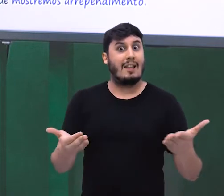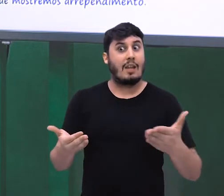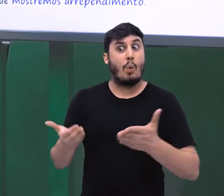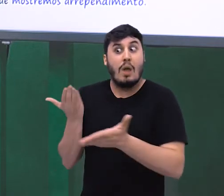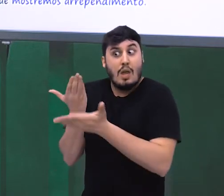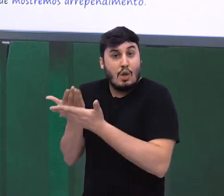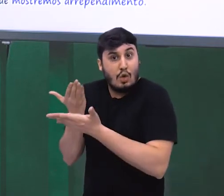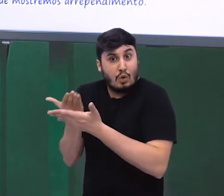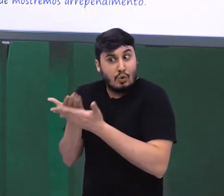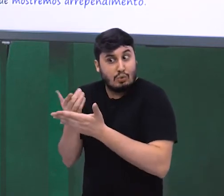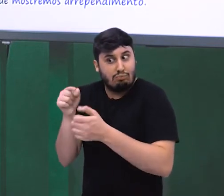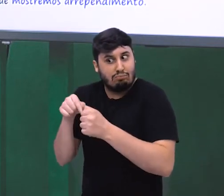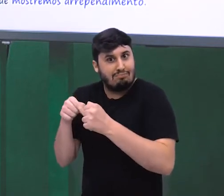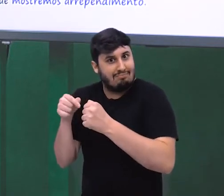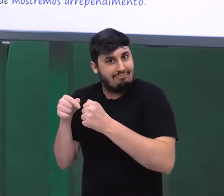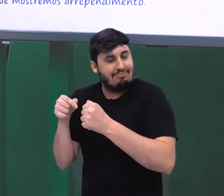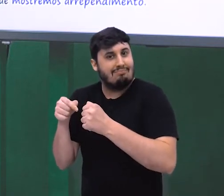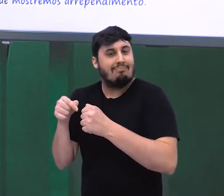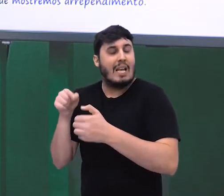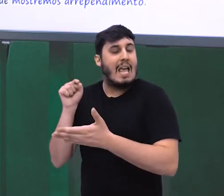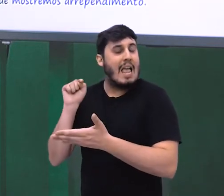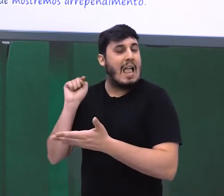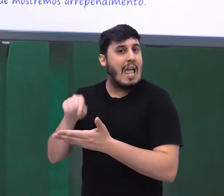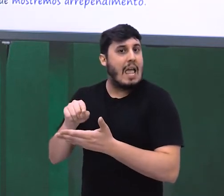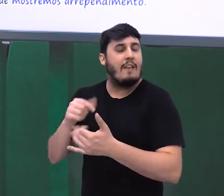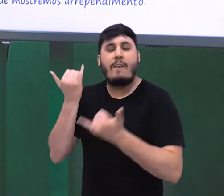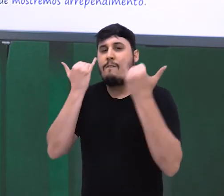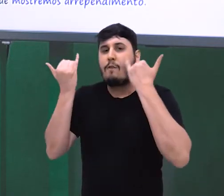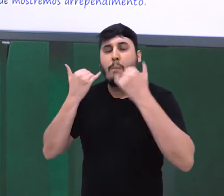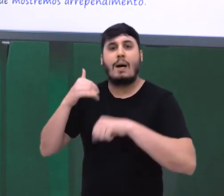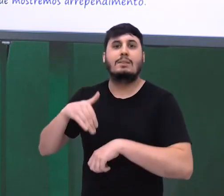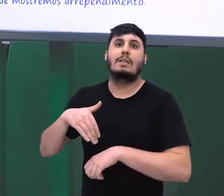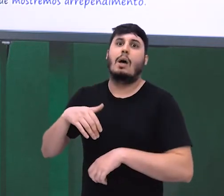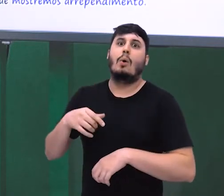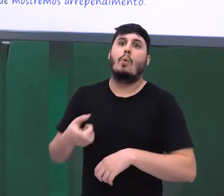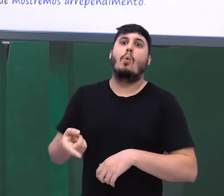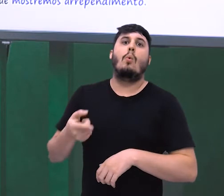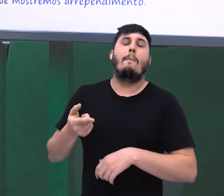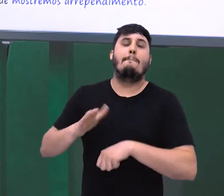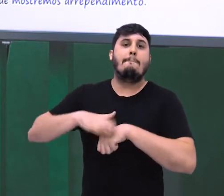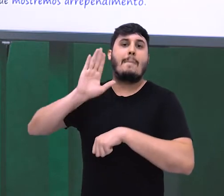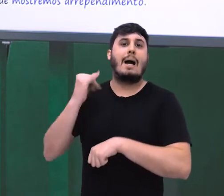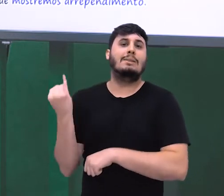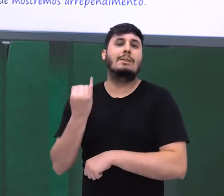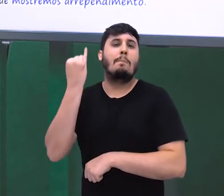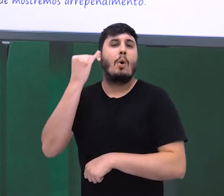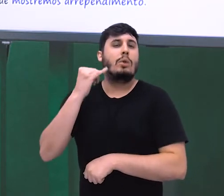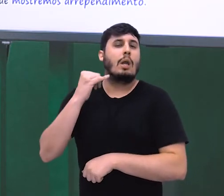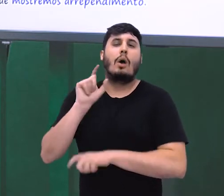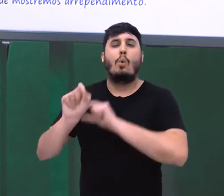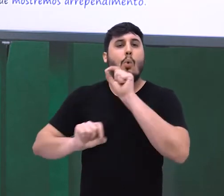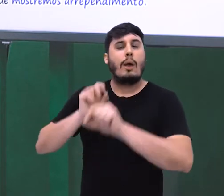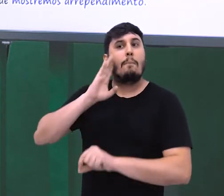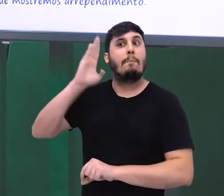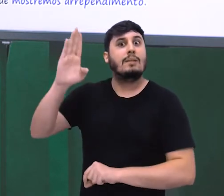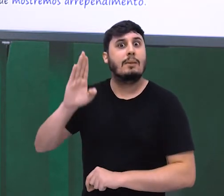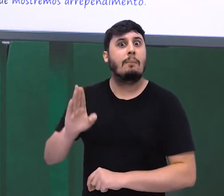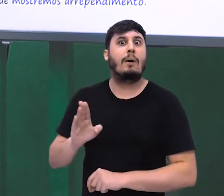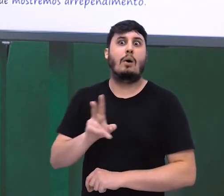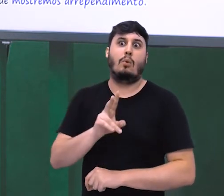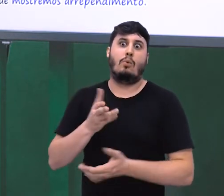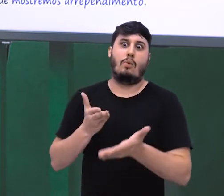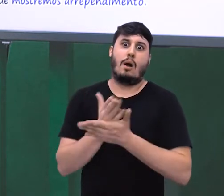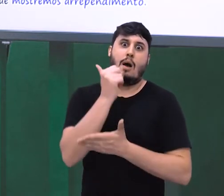mais importante aqui, a informação mais importante, a segunda oração, é o que a gente chama de oração principal, conseguirá